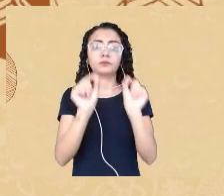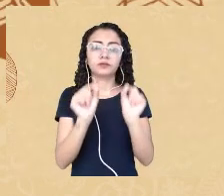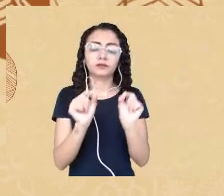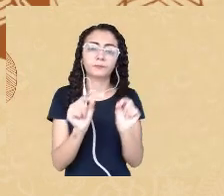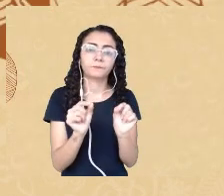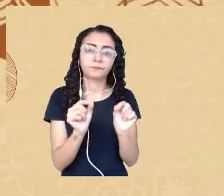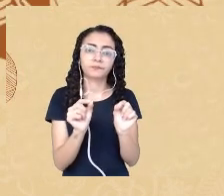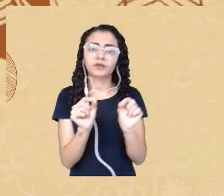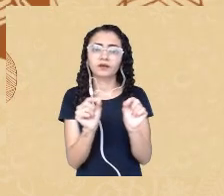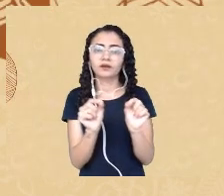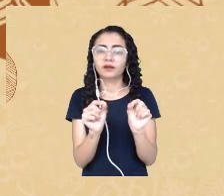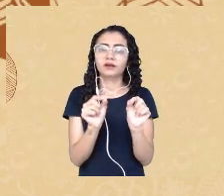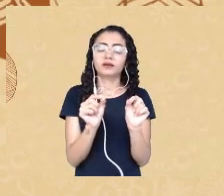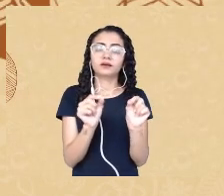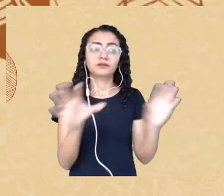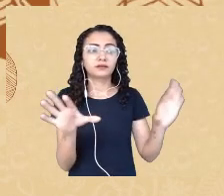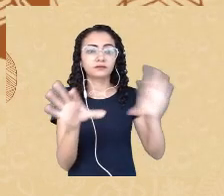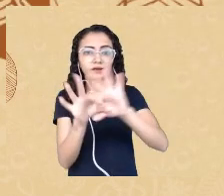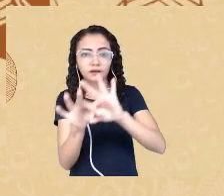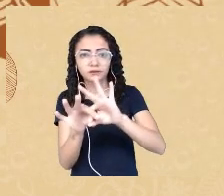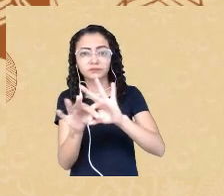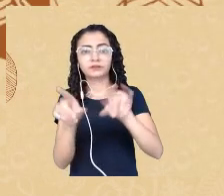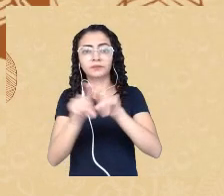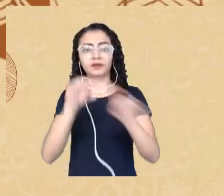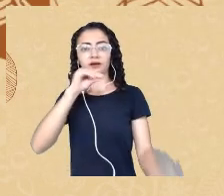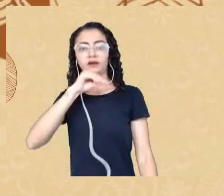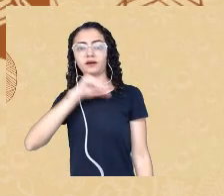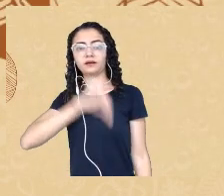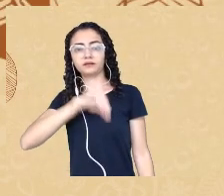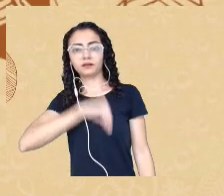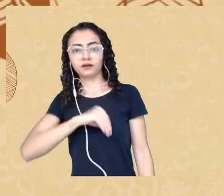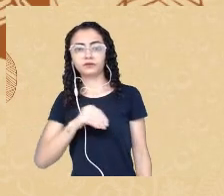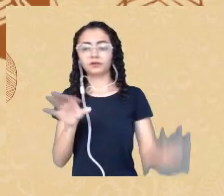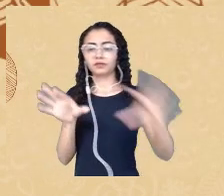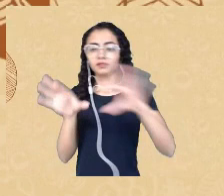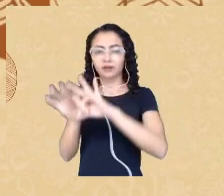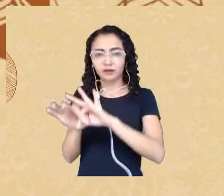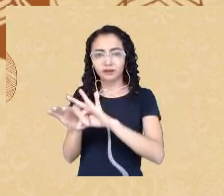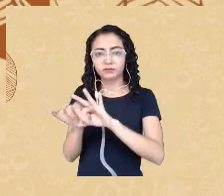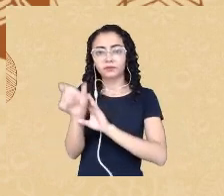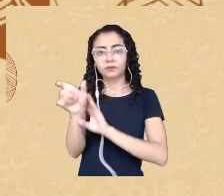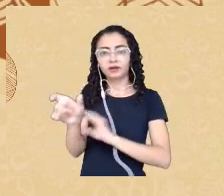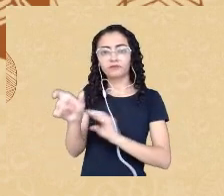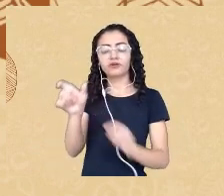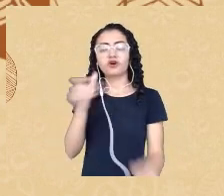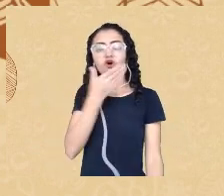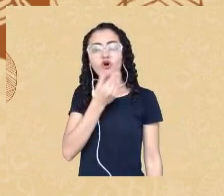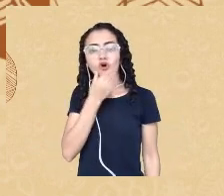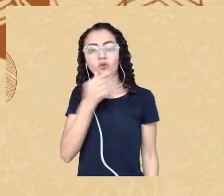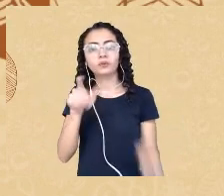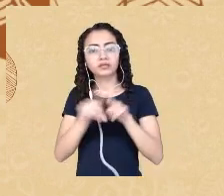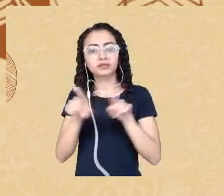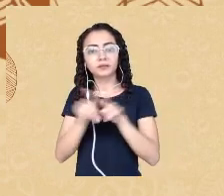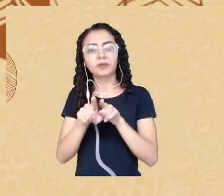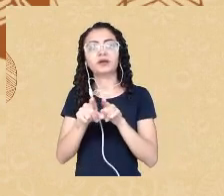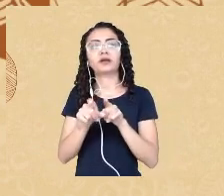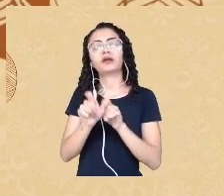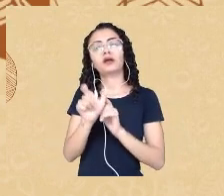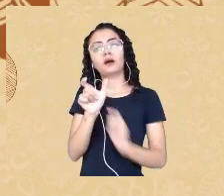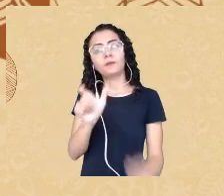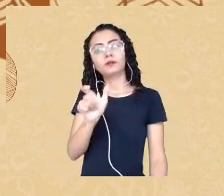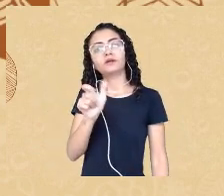características como renda como homem e como mulher traduzindo uma